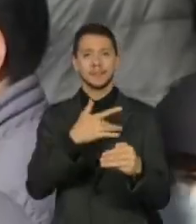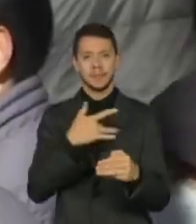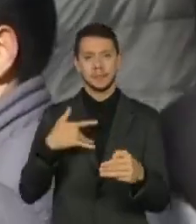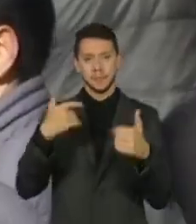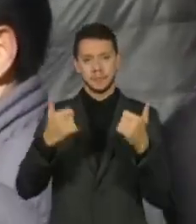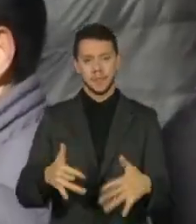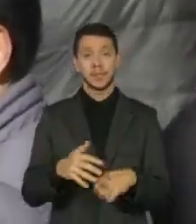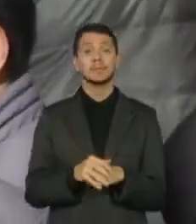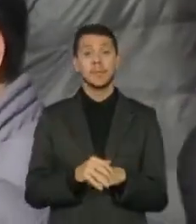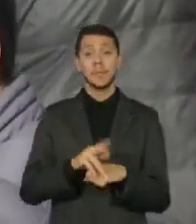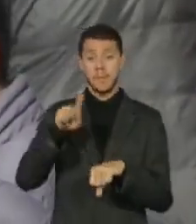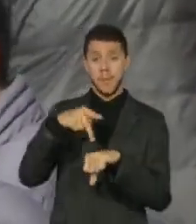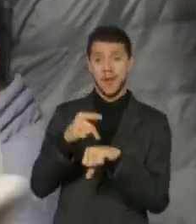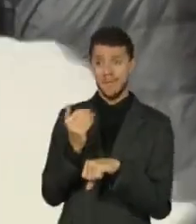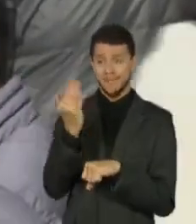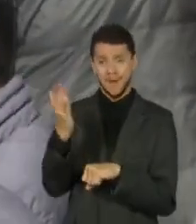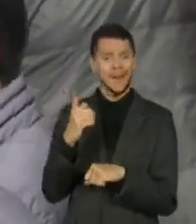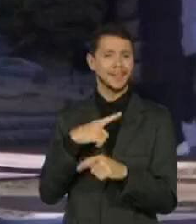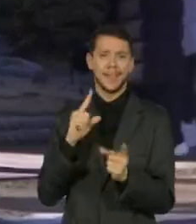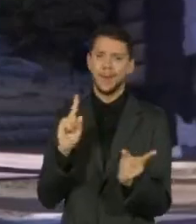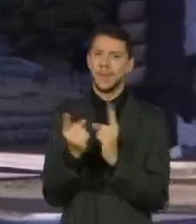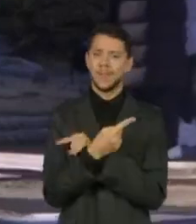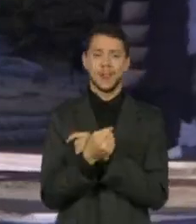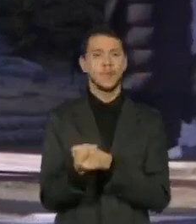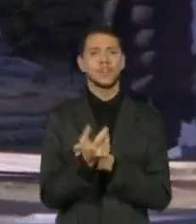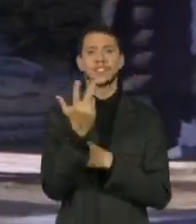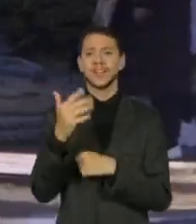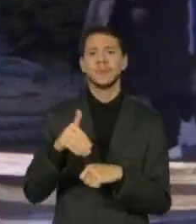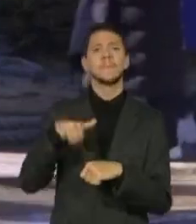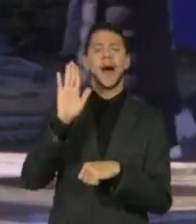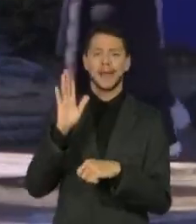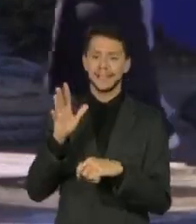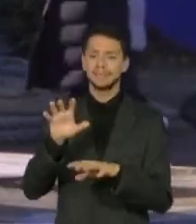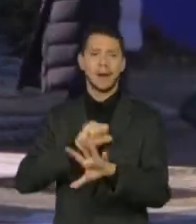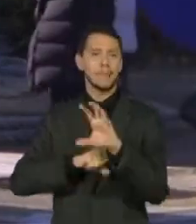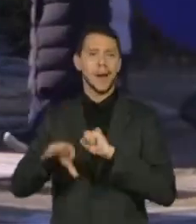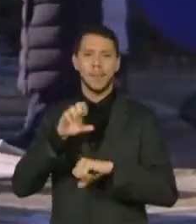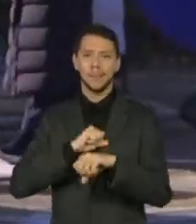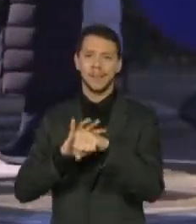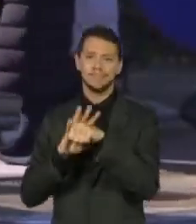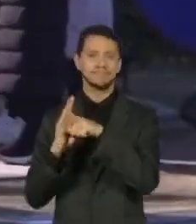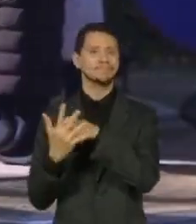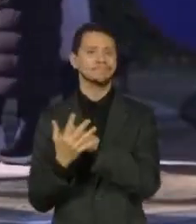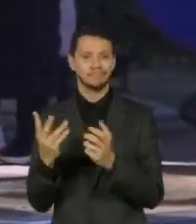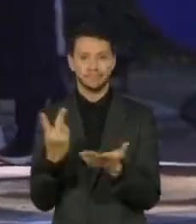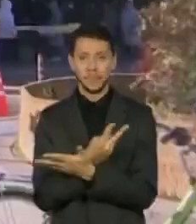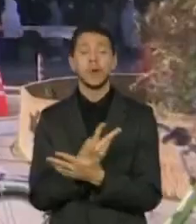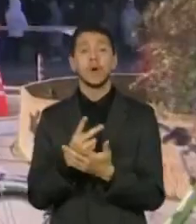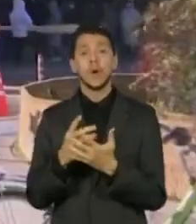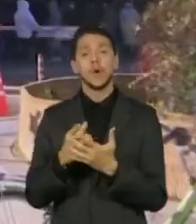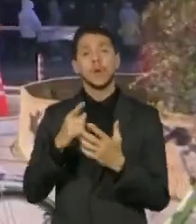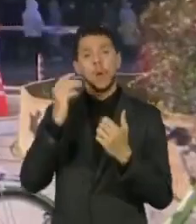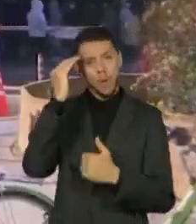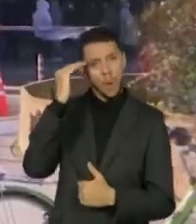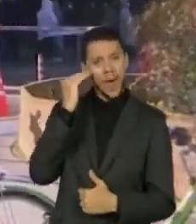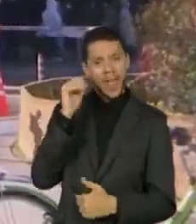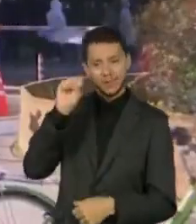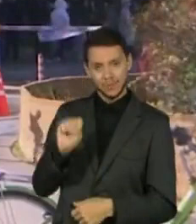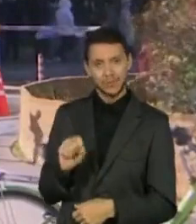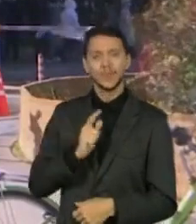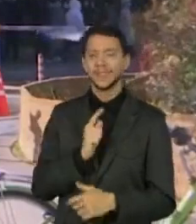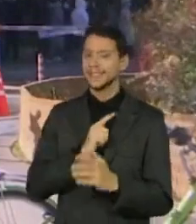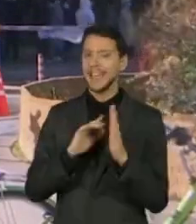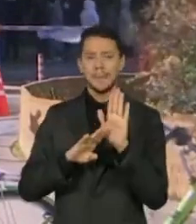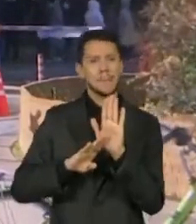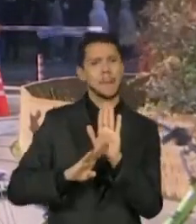inverso, de aumento de infectados. A Coreia do Sul vive o recorde de casos da pandemia. Pela primeira vez,